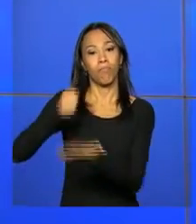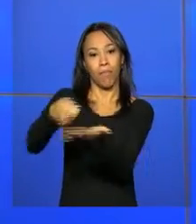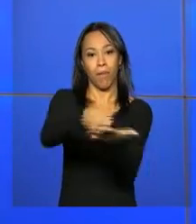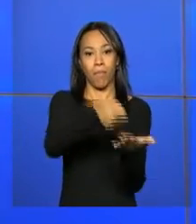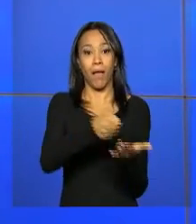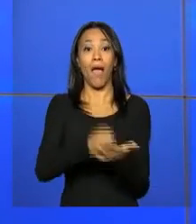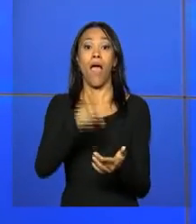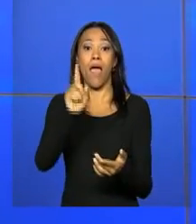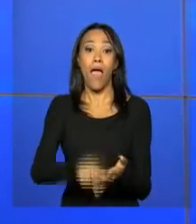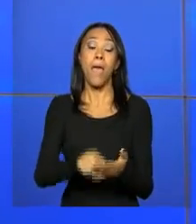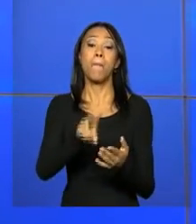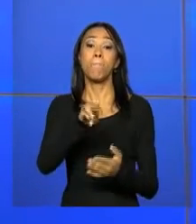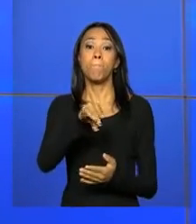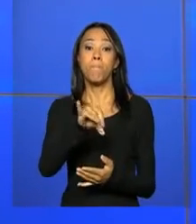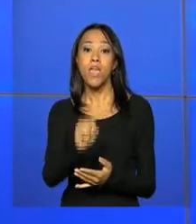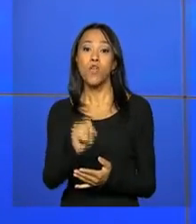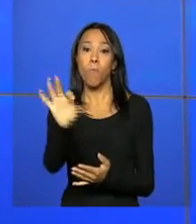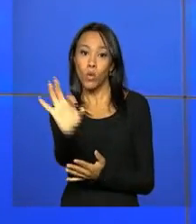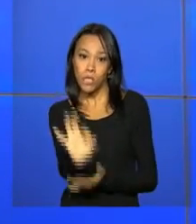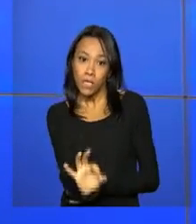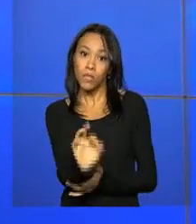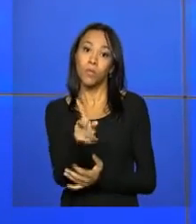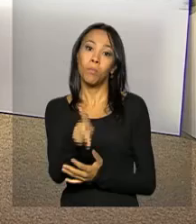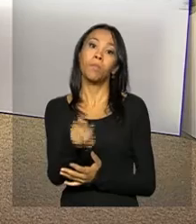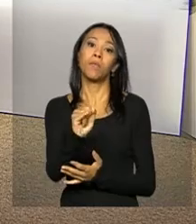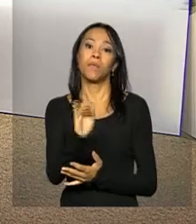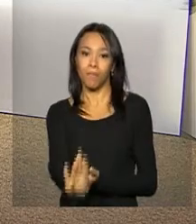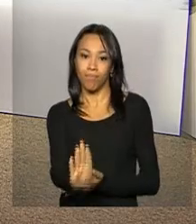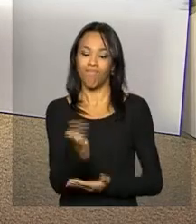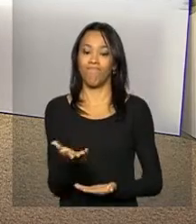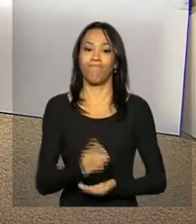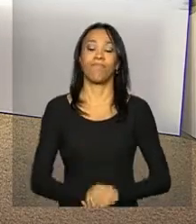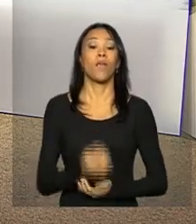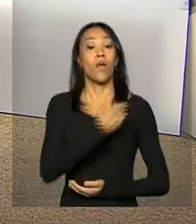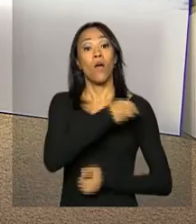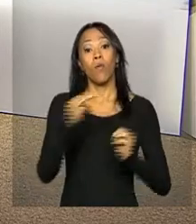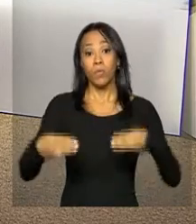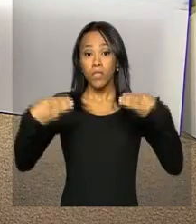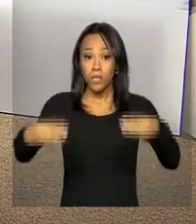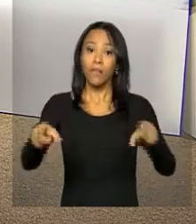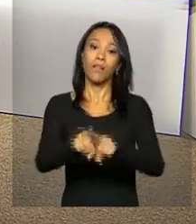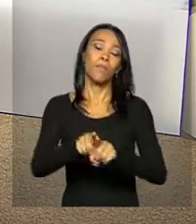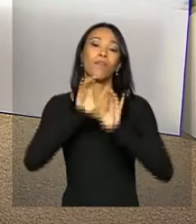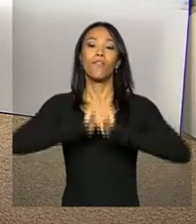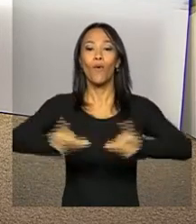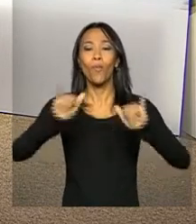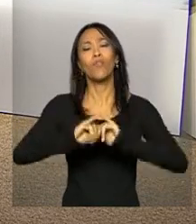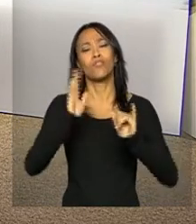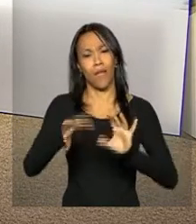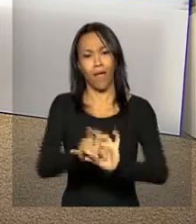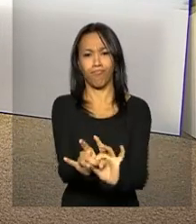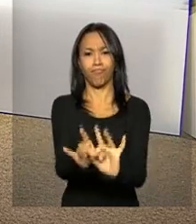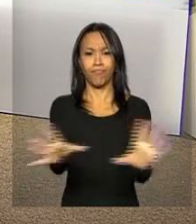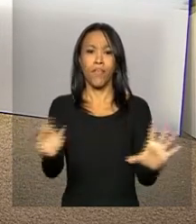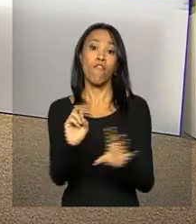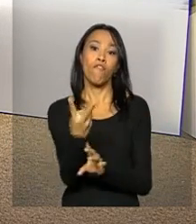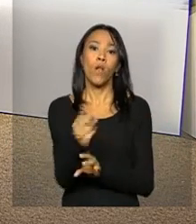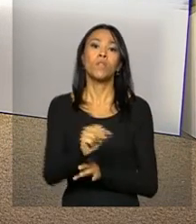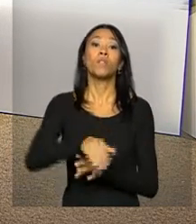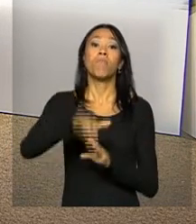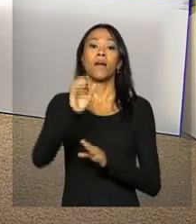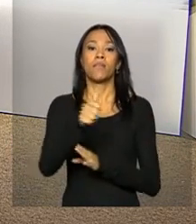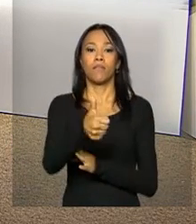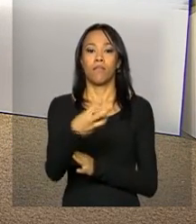de 0,5% do PIB, o produto interno bruto. O ministério informou ainda que estão autorizados valores de mais de